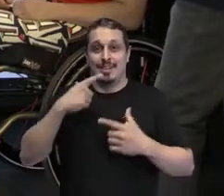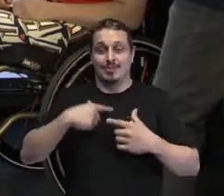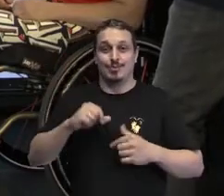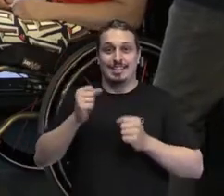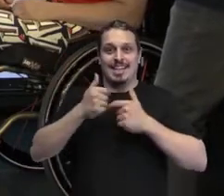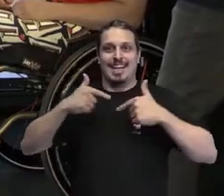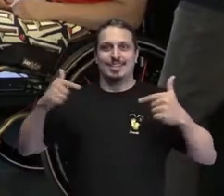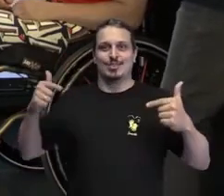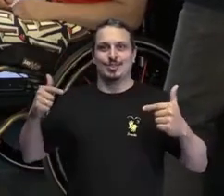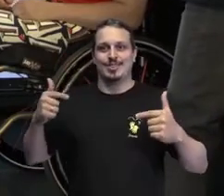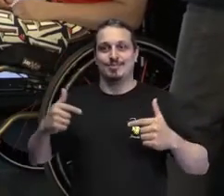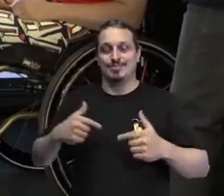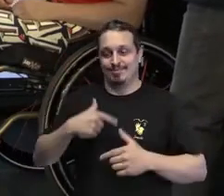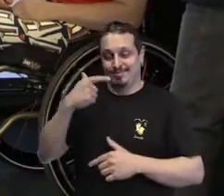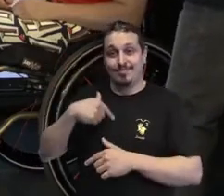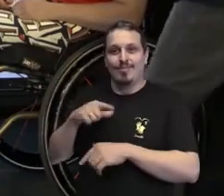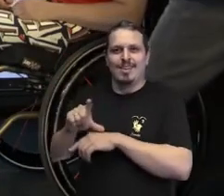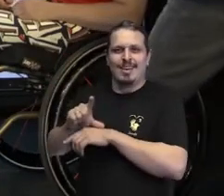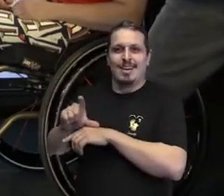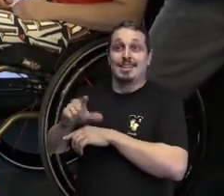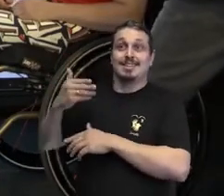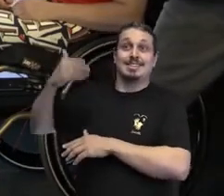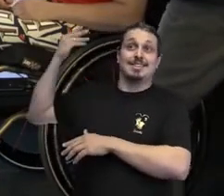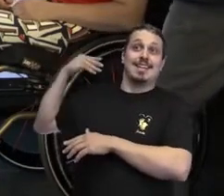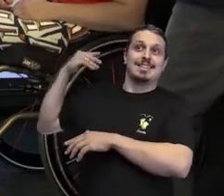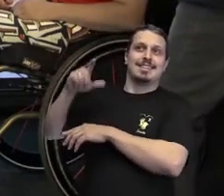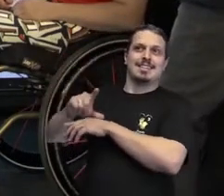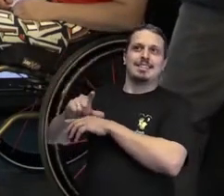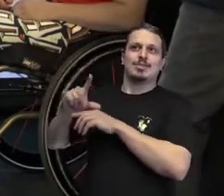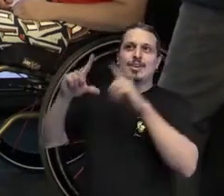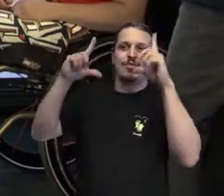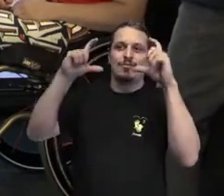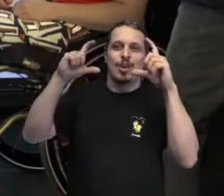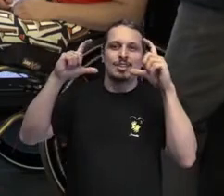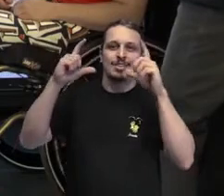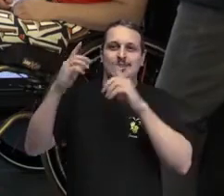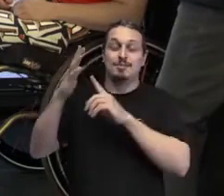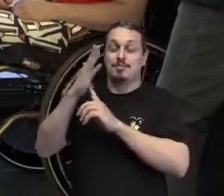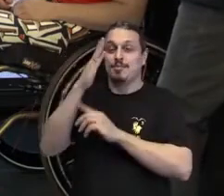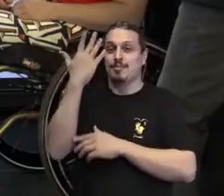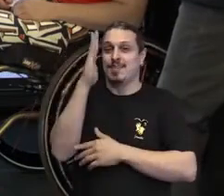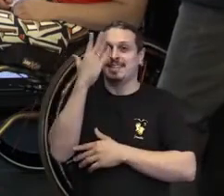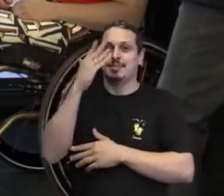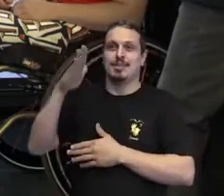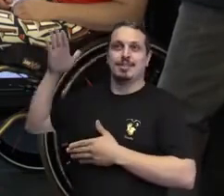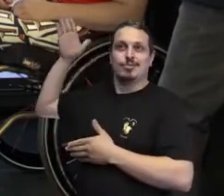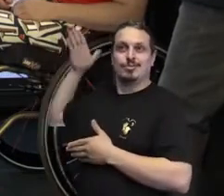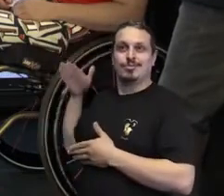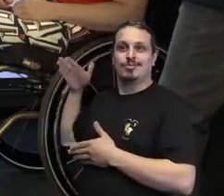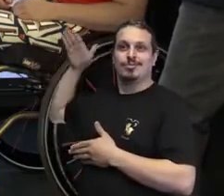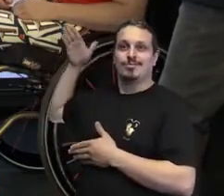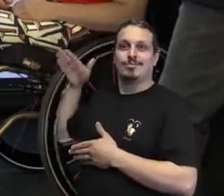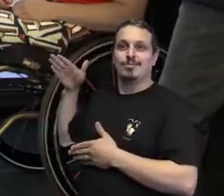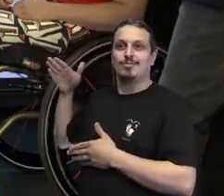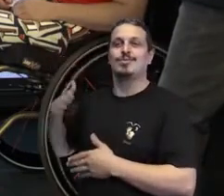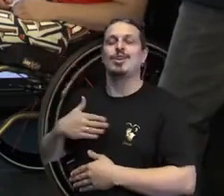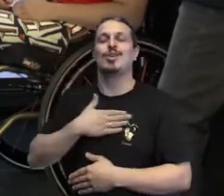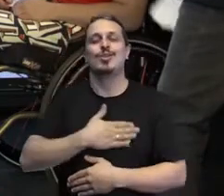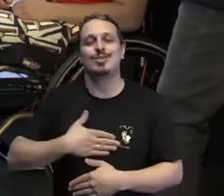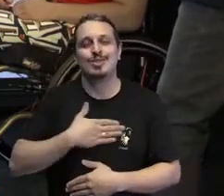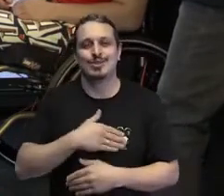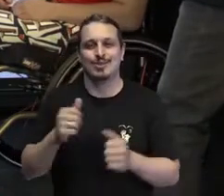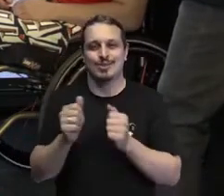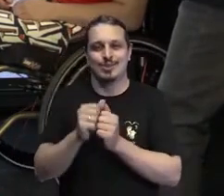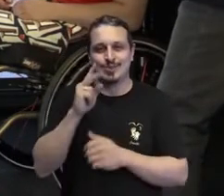e nariz pequeno. Bom, é um prazer estar aqui com vocês. Estou assistindo desde ontem.